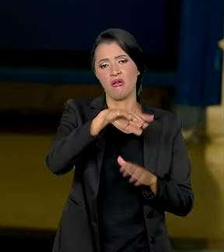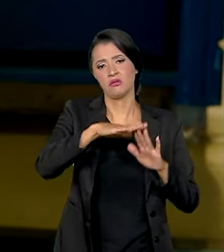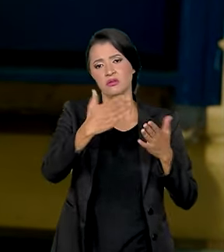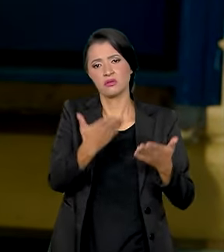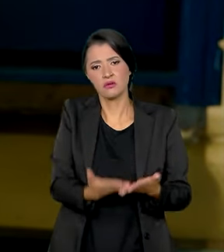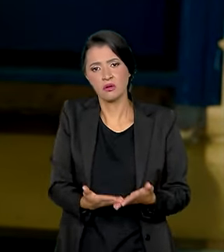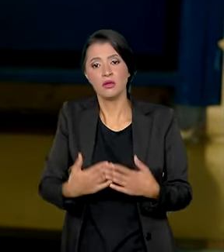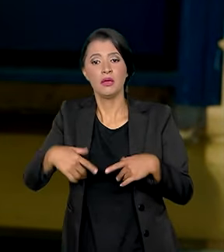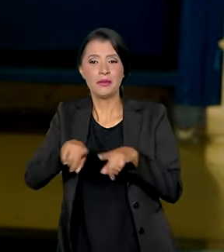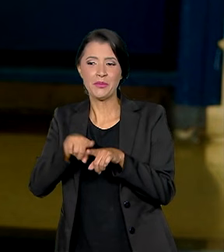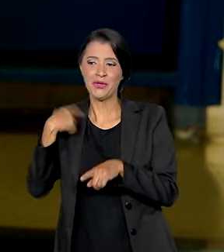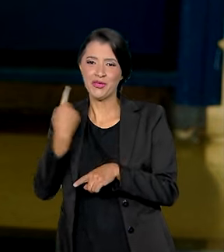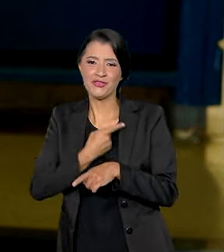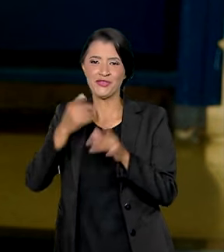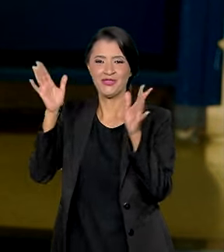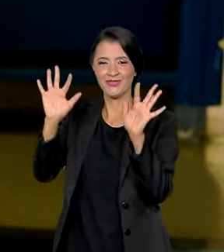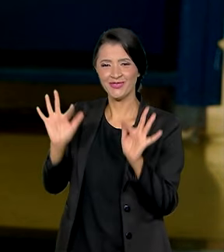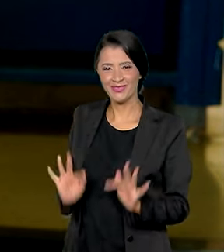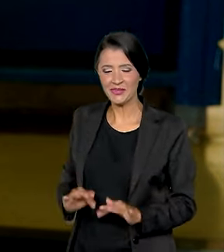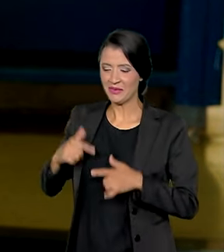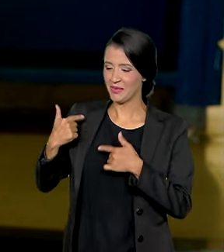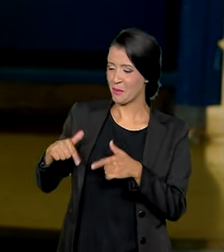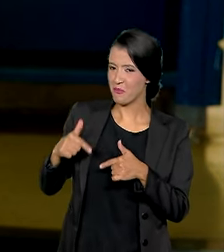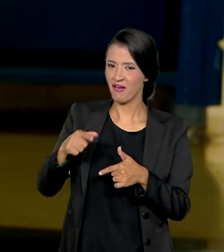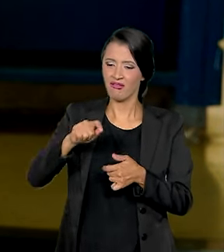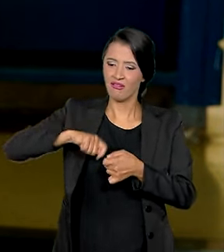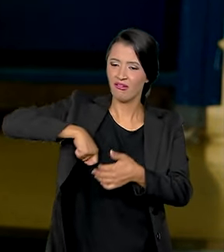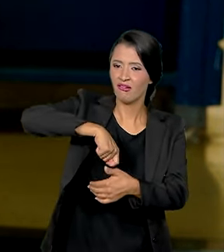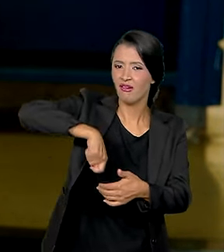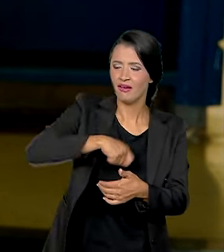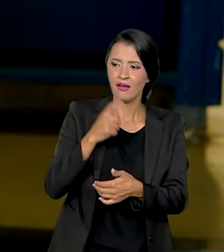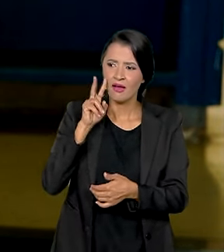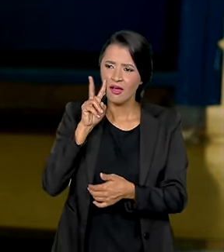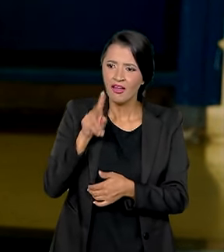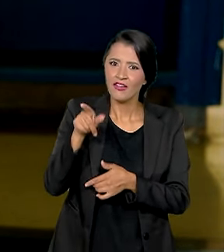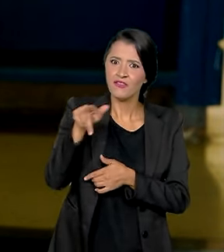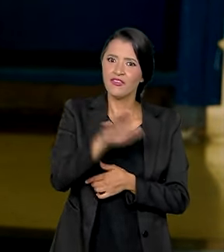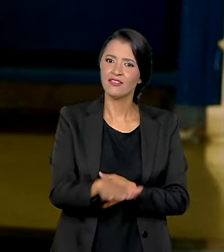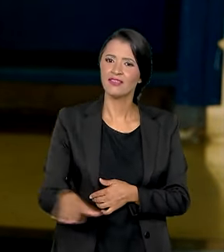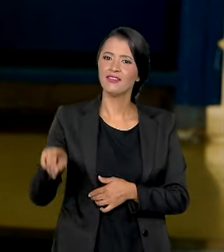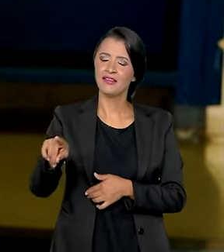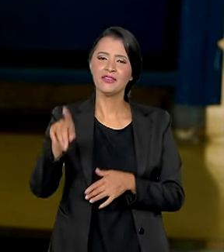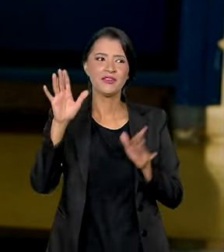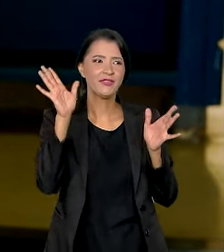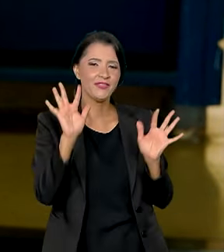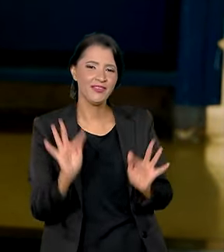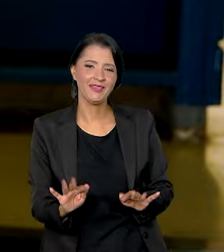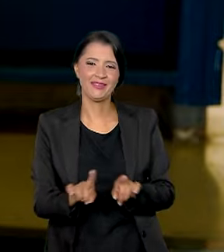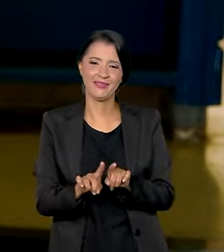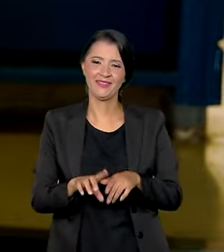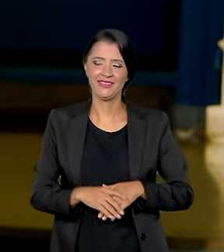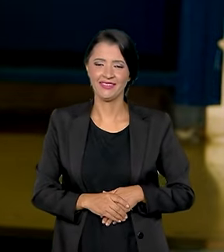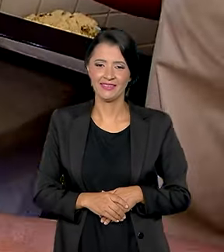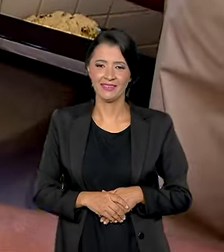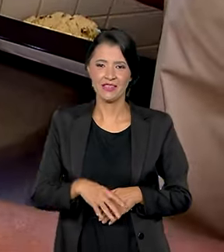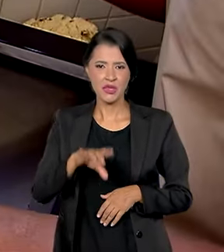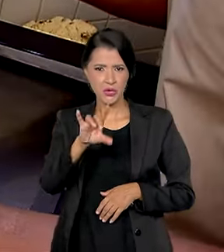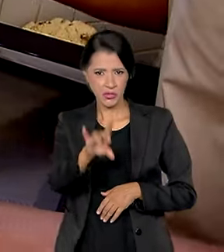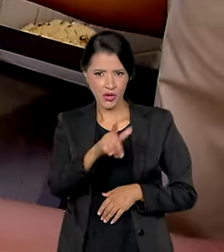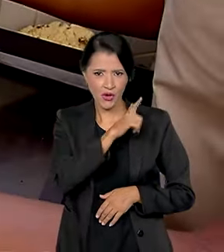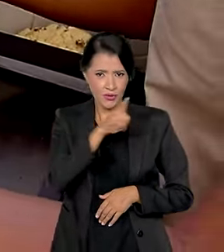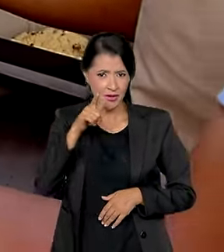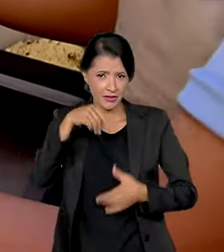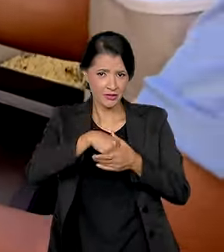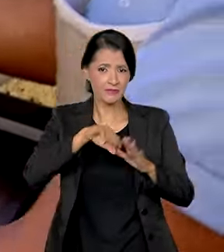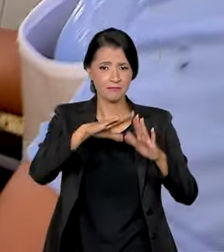da comida da escola. E também a gente fica feliz de estar trabalhando, de estar fazendo isso e vendo que eles estão felizes também, né? Não